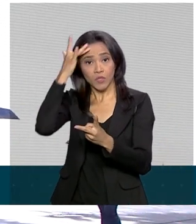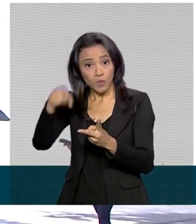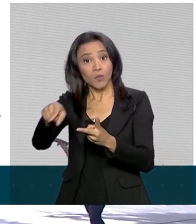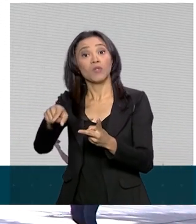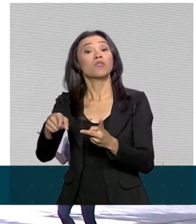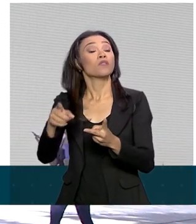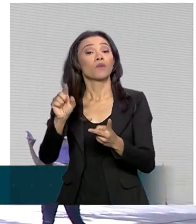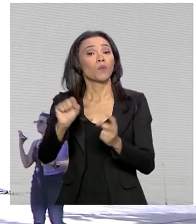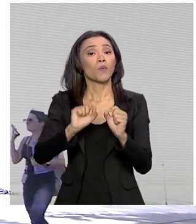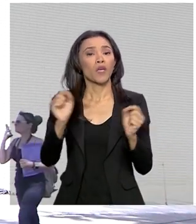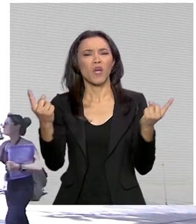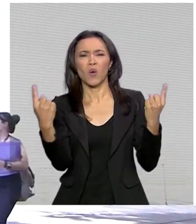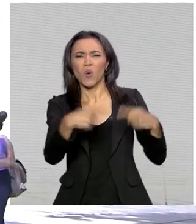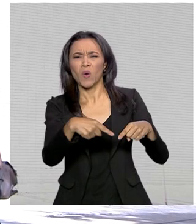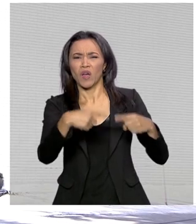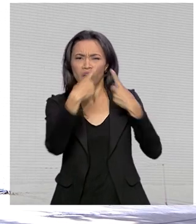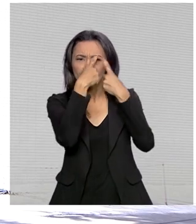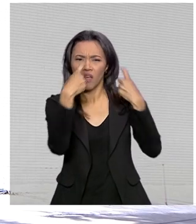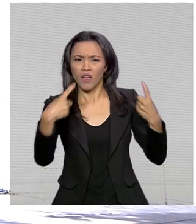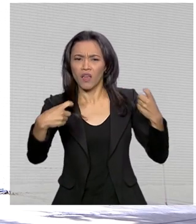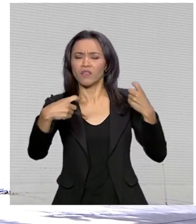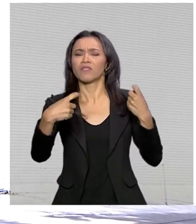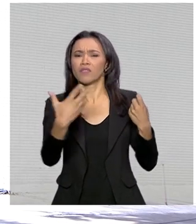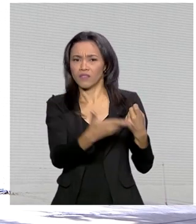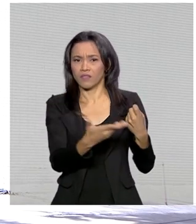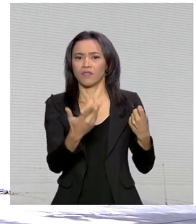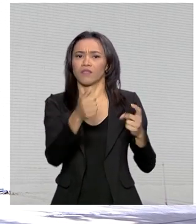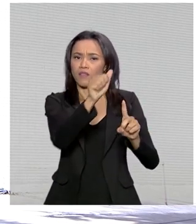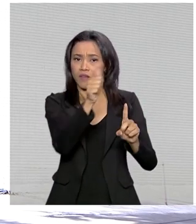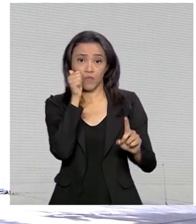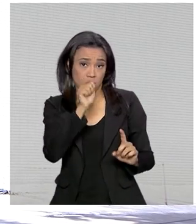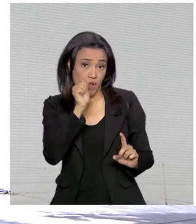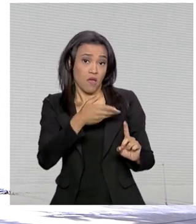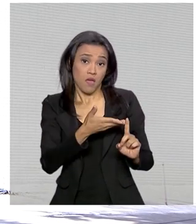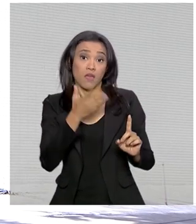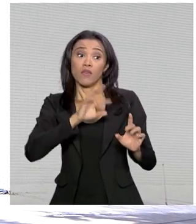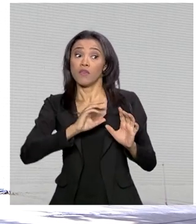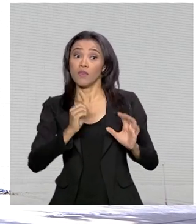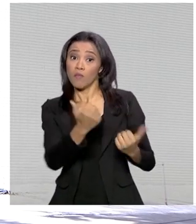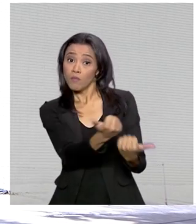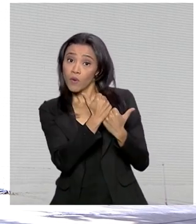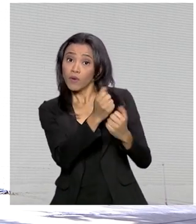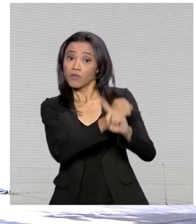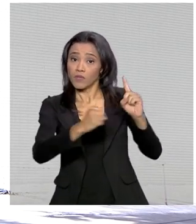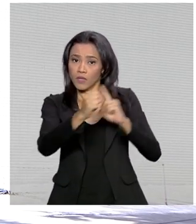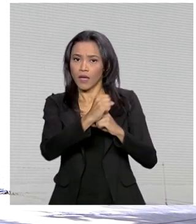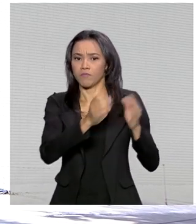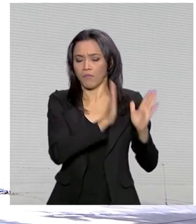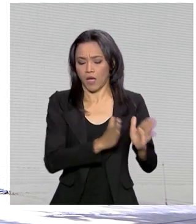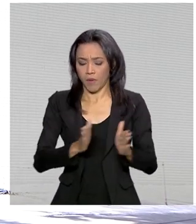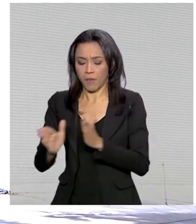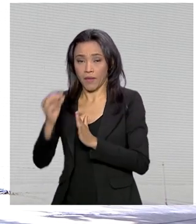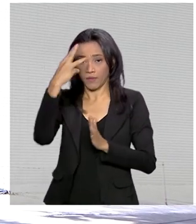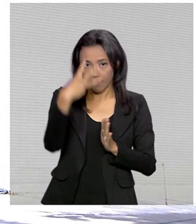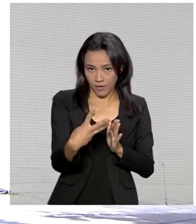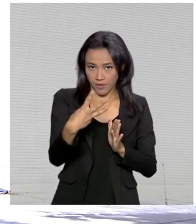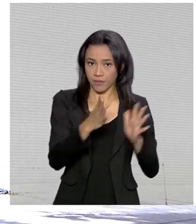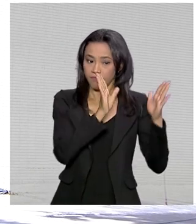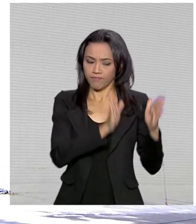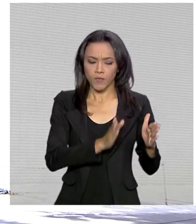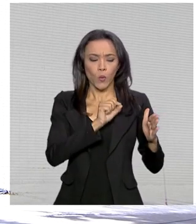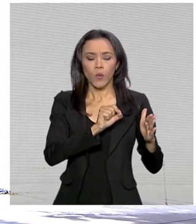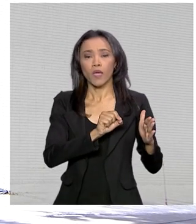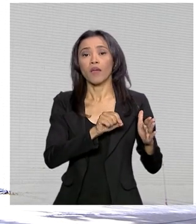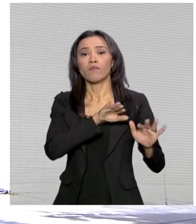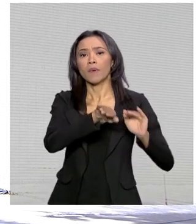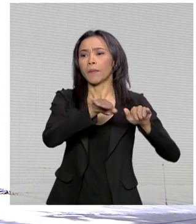contra a mulher, envolvendo toda a sociedade. Então, esse projeto tem três fases. A primeira começa sensibilizando agentes